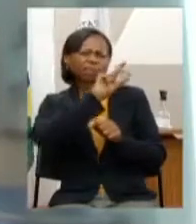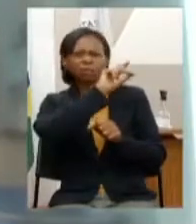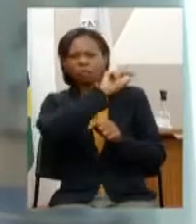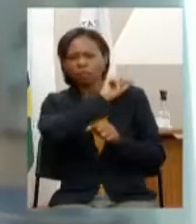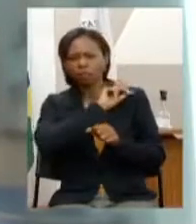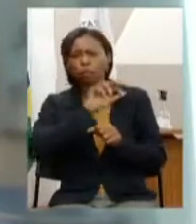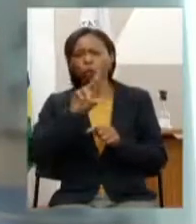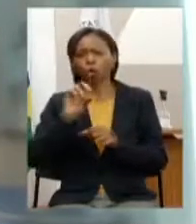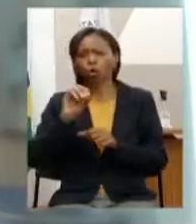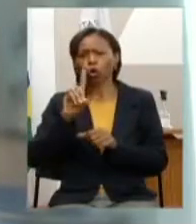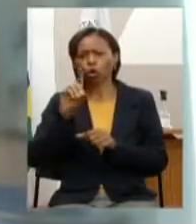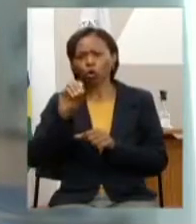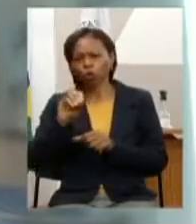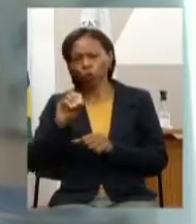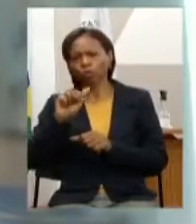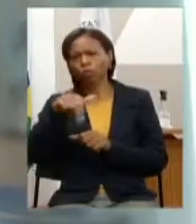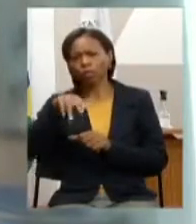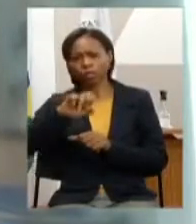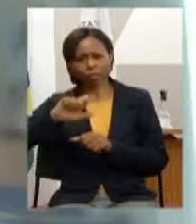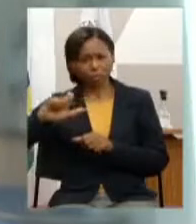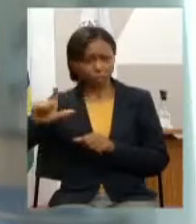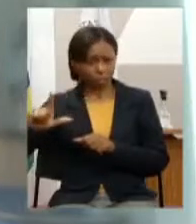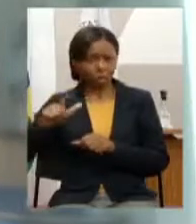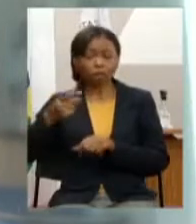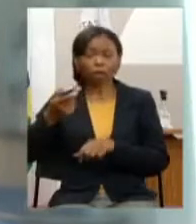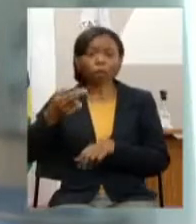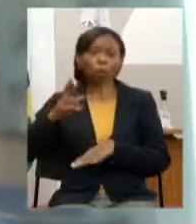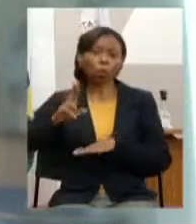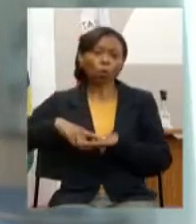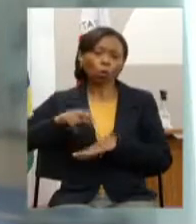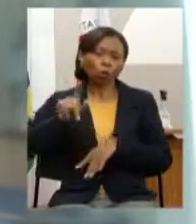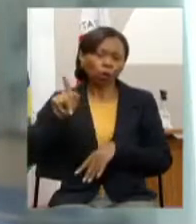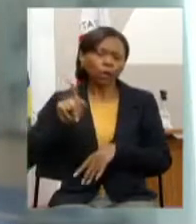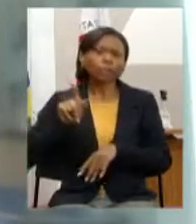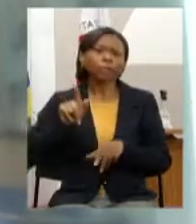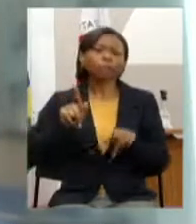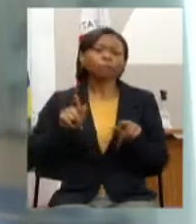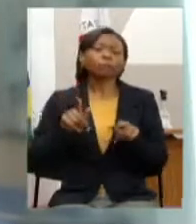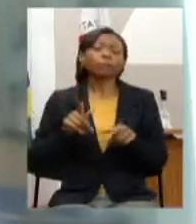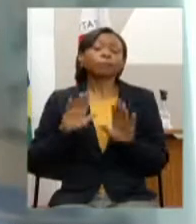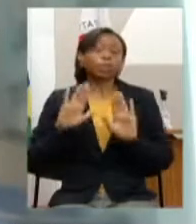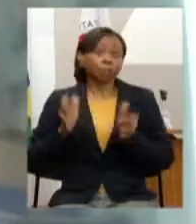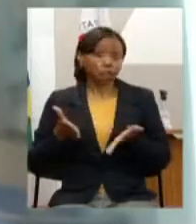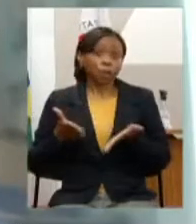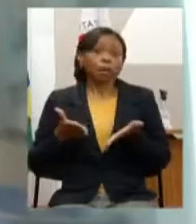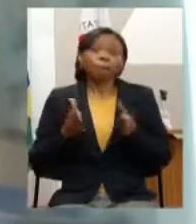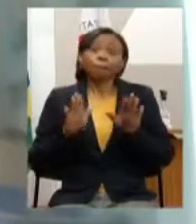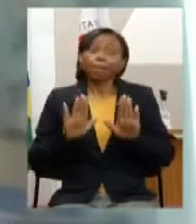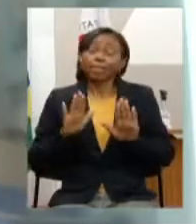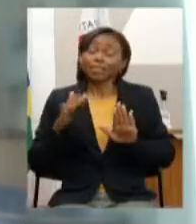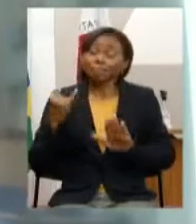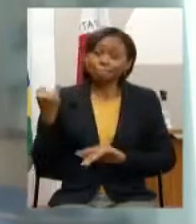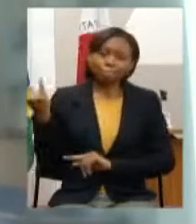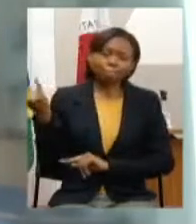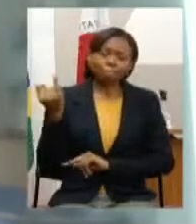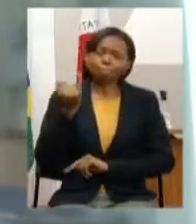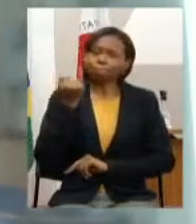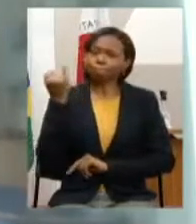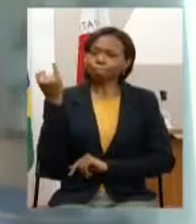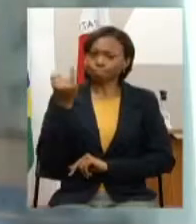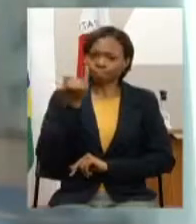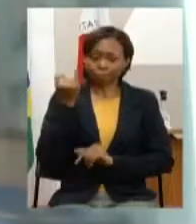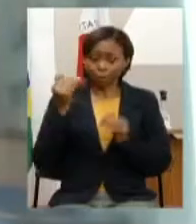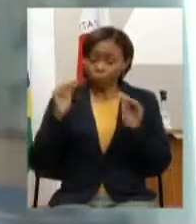contratado pela pela pela pela pela pela ela é fundamental para